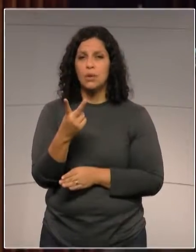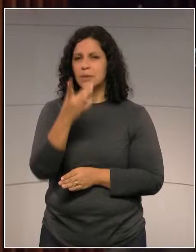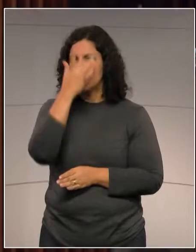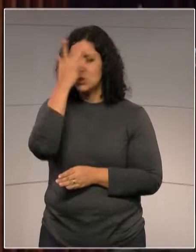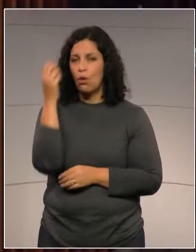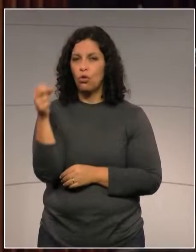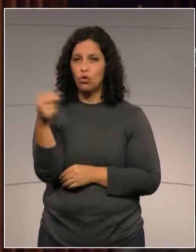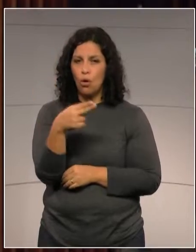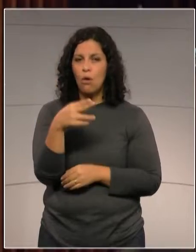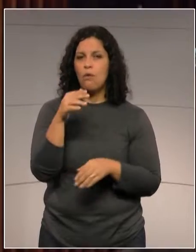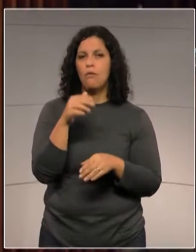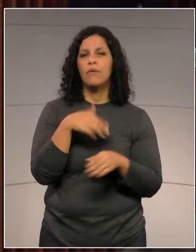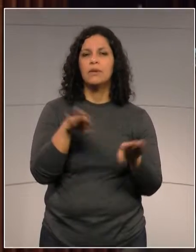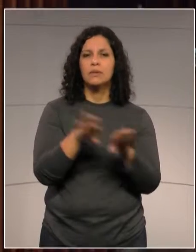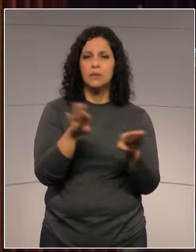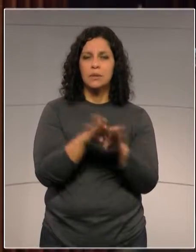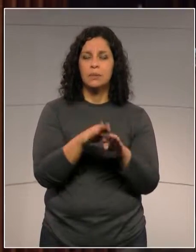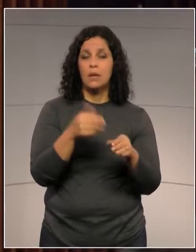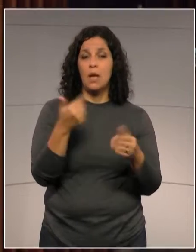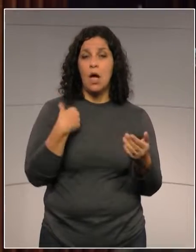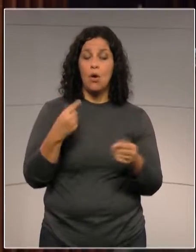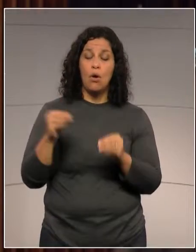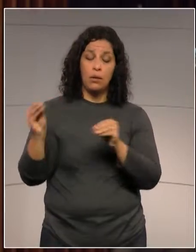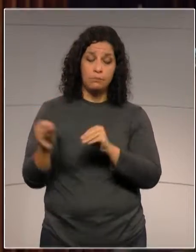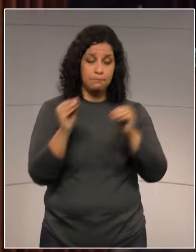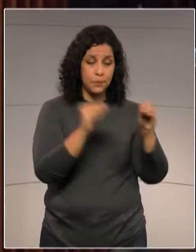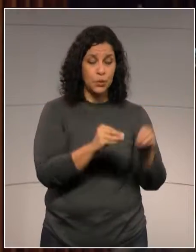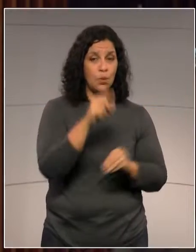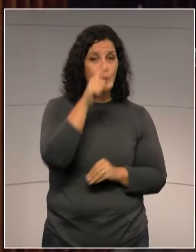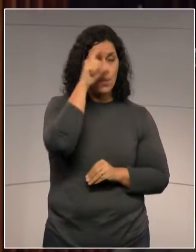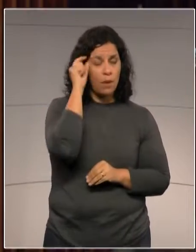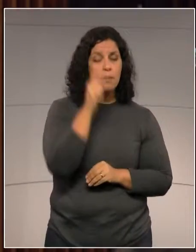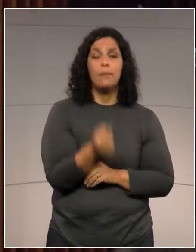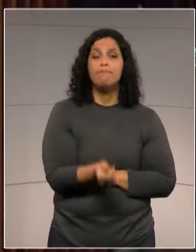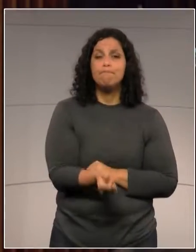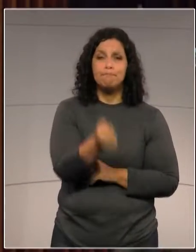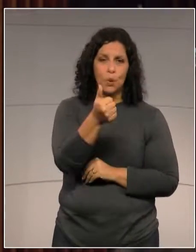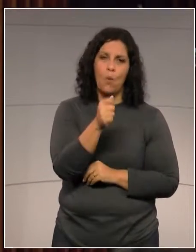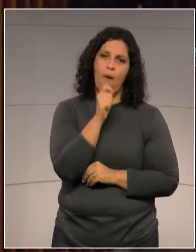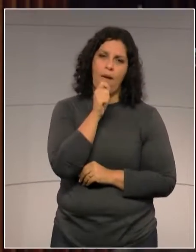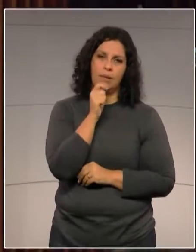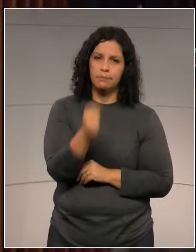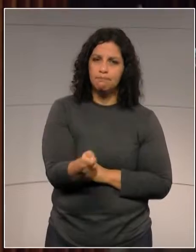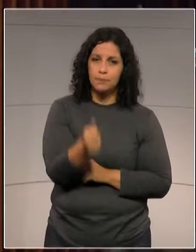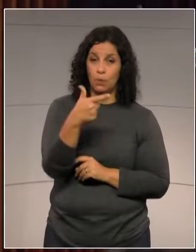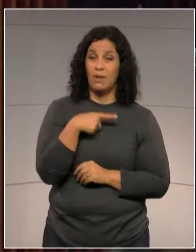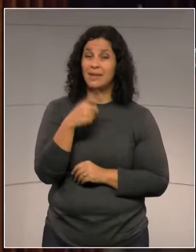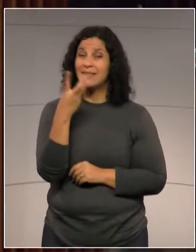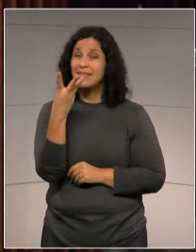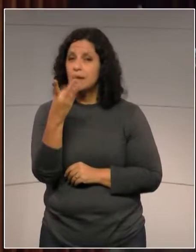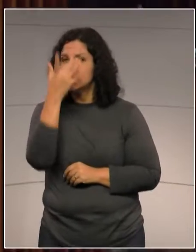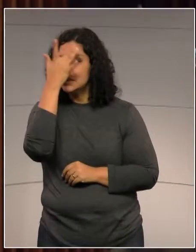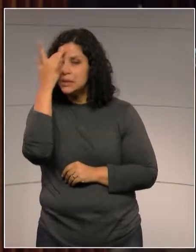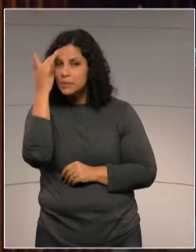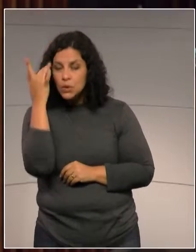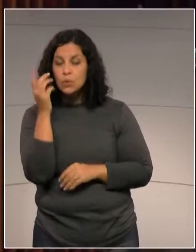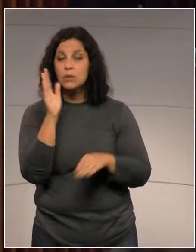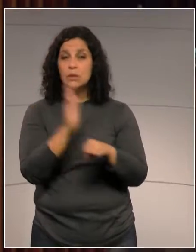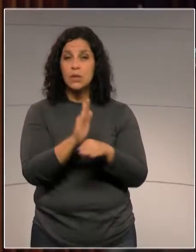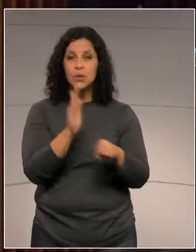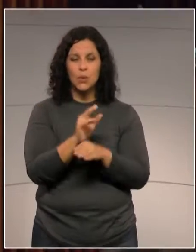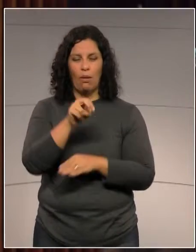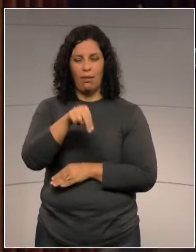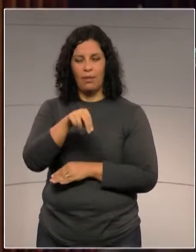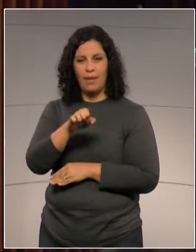auxiliares de necrópsia foram direcionados a Guarapuava, ainda assim há pouco. Nós temos três profissionais auxiliares de necrópsia